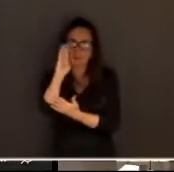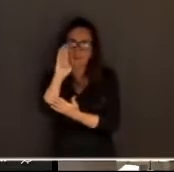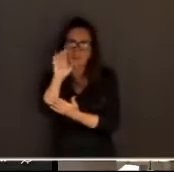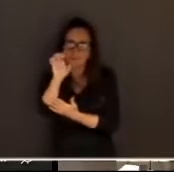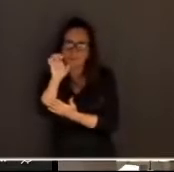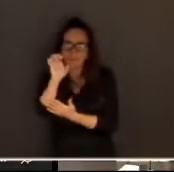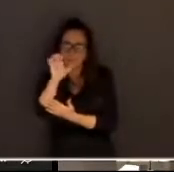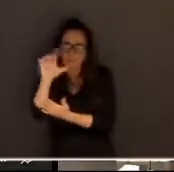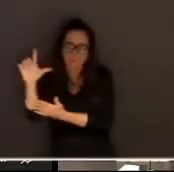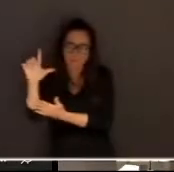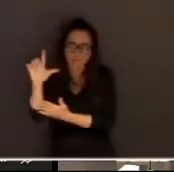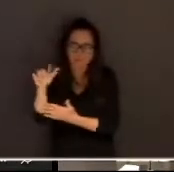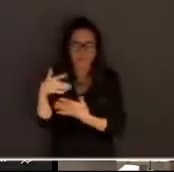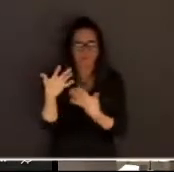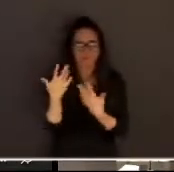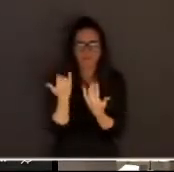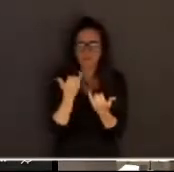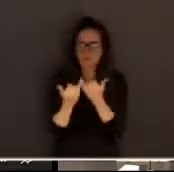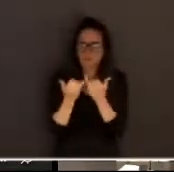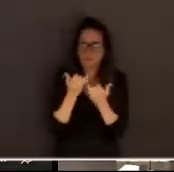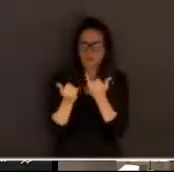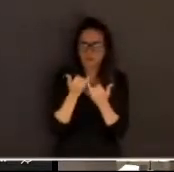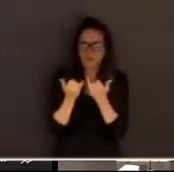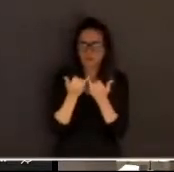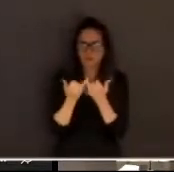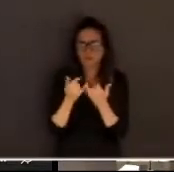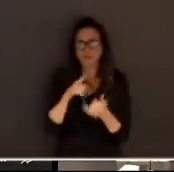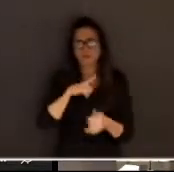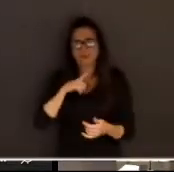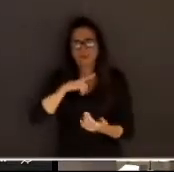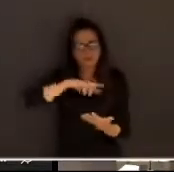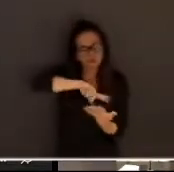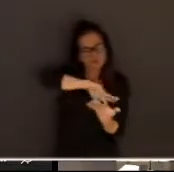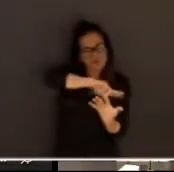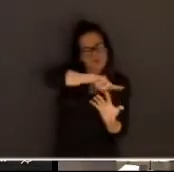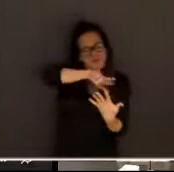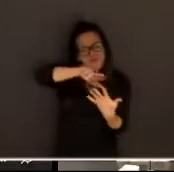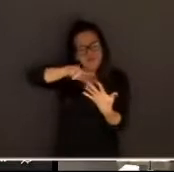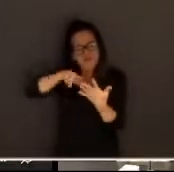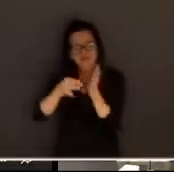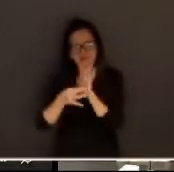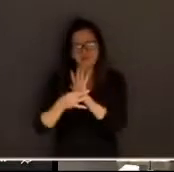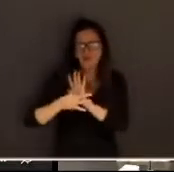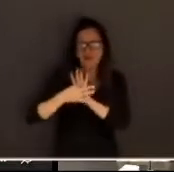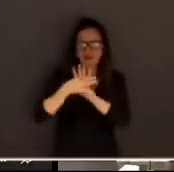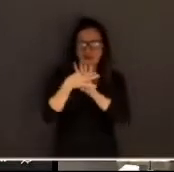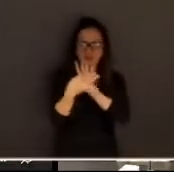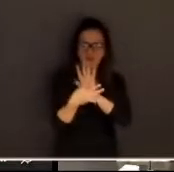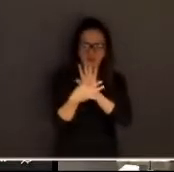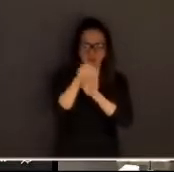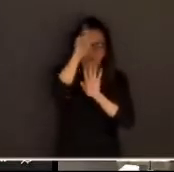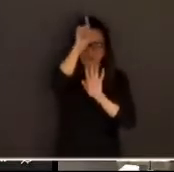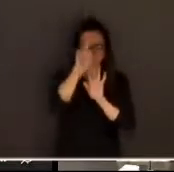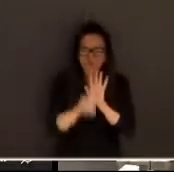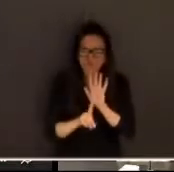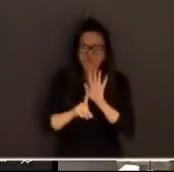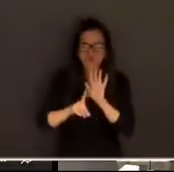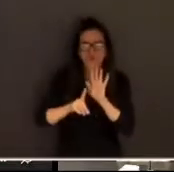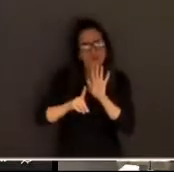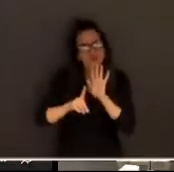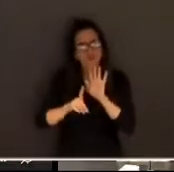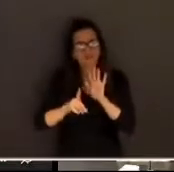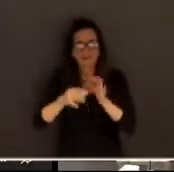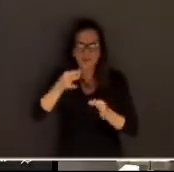cardápios jurisprudenciais existem jurisprudência para todos os gostos o direito é dialético e dentro da escolha da